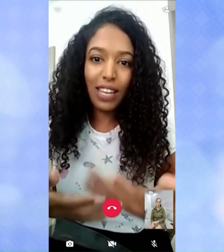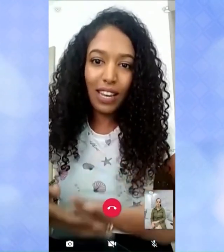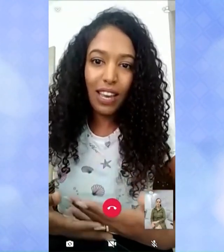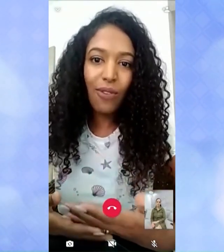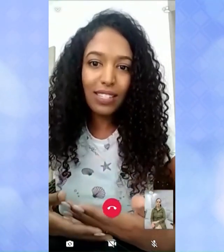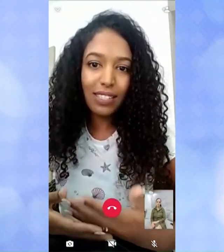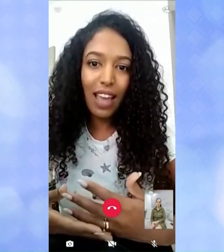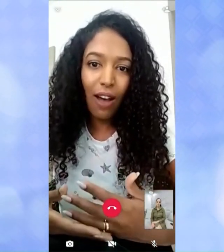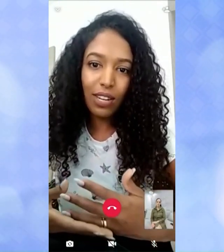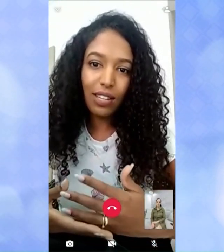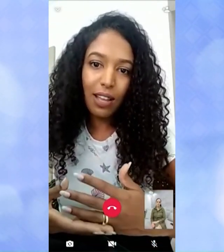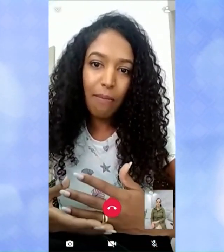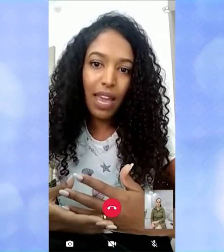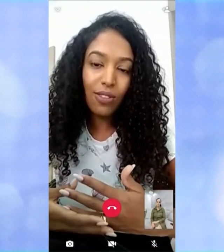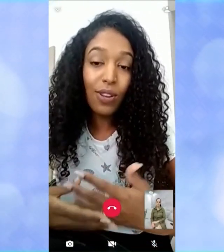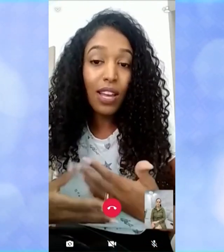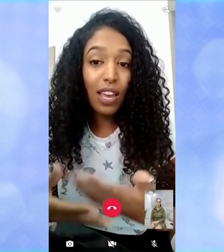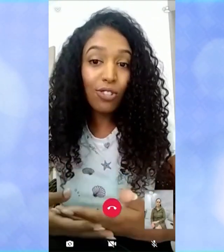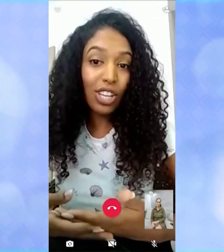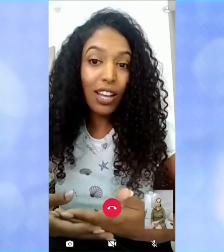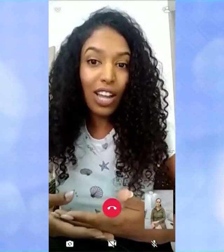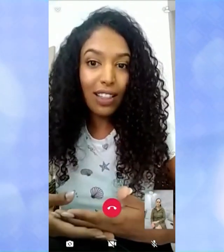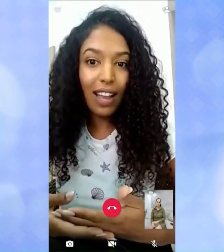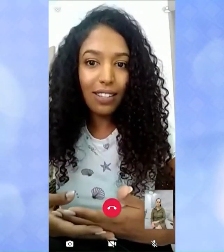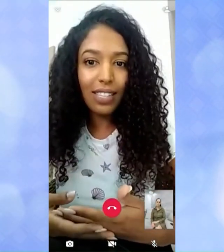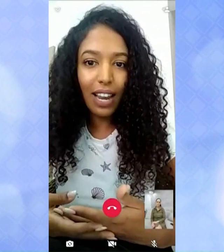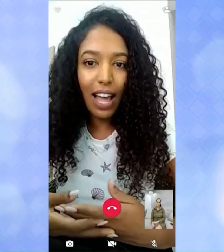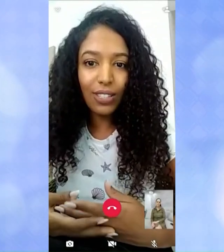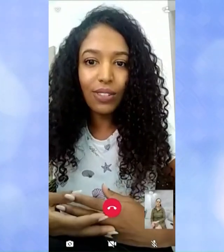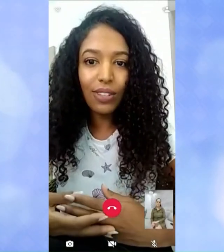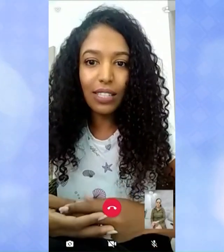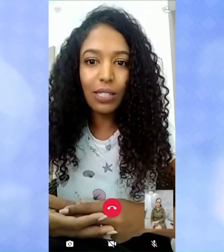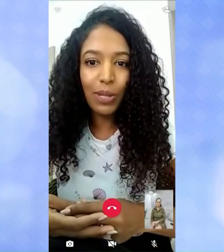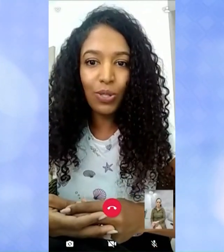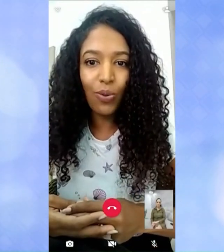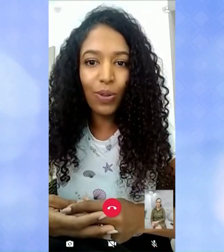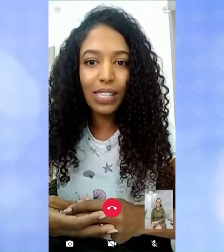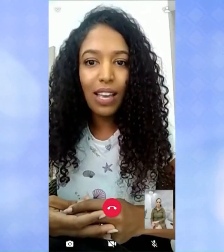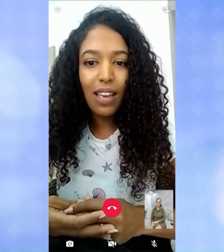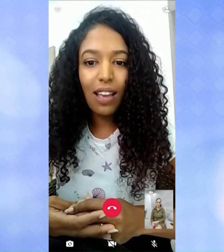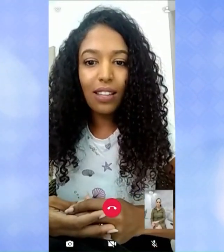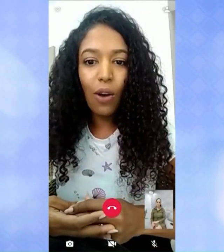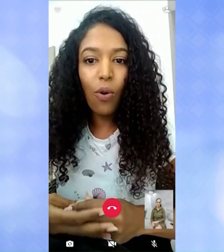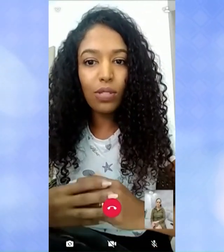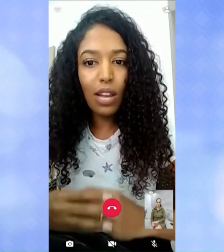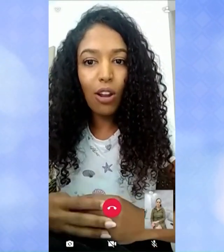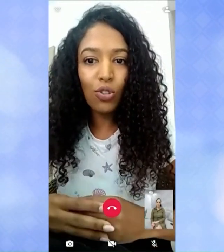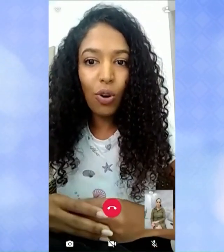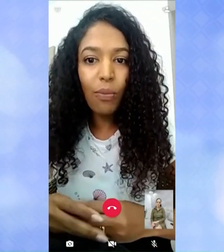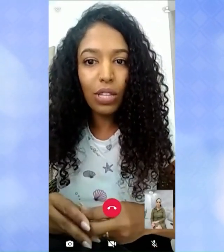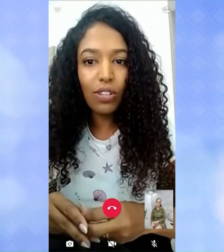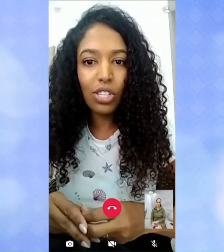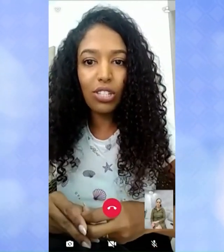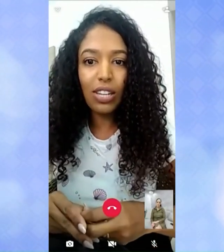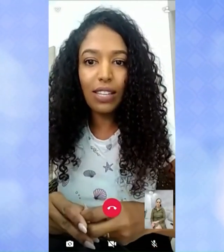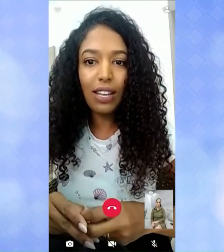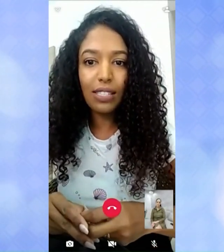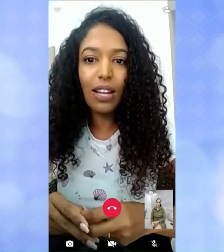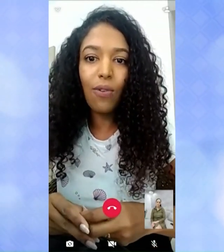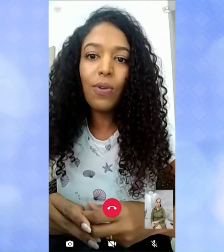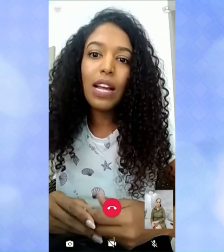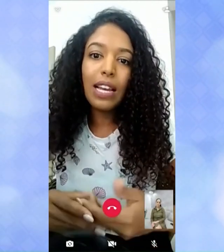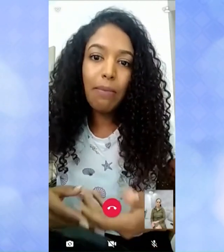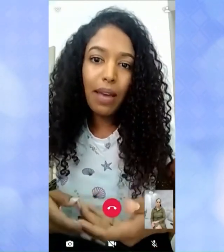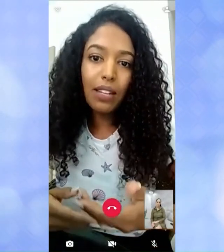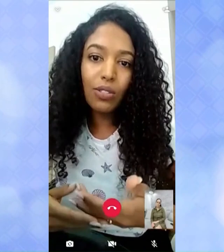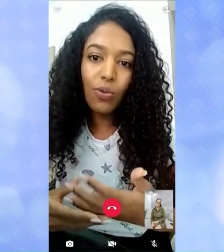Porque tinham pessoas que iam iniciar o tratamento e eu tinha já até cancelado essas pessoas. Então, o conselho ajudou muito a gente nessa